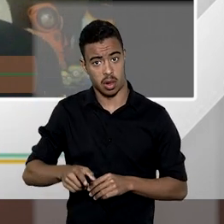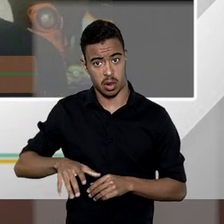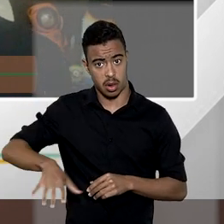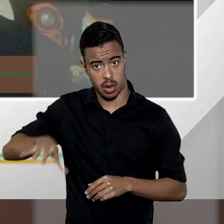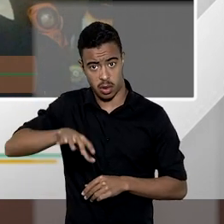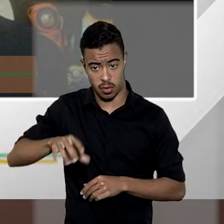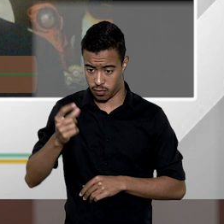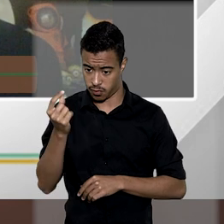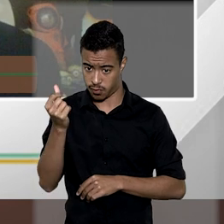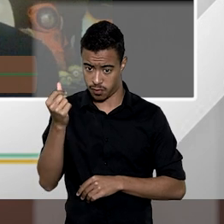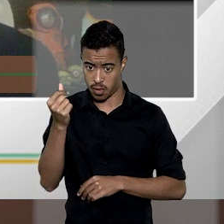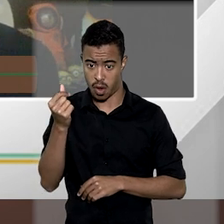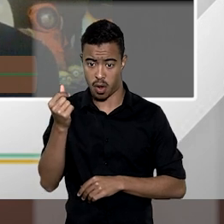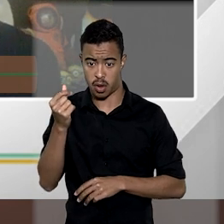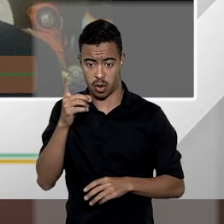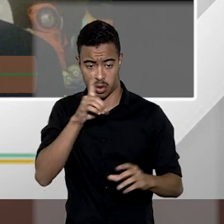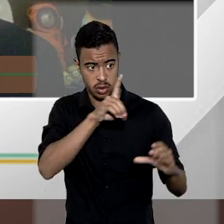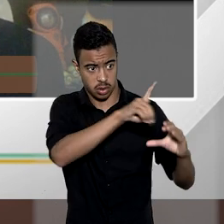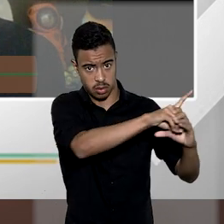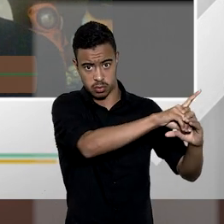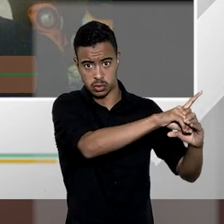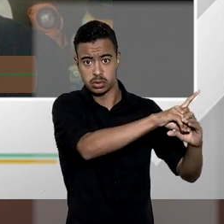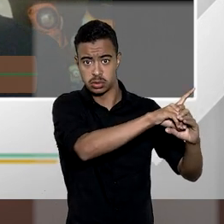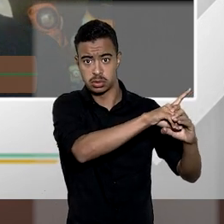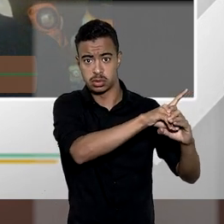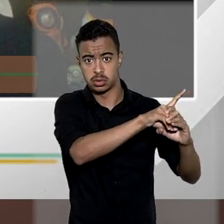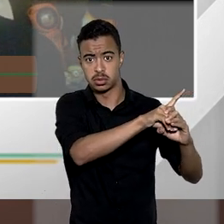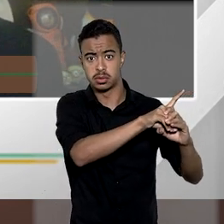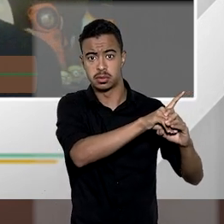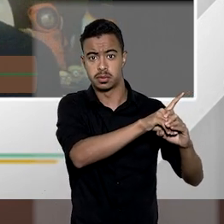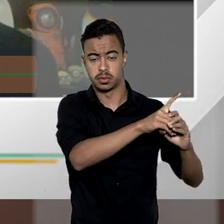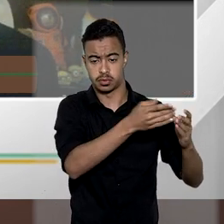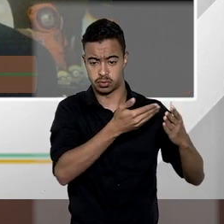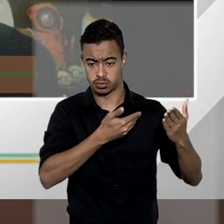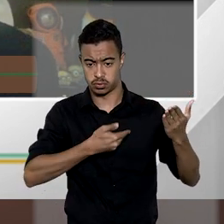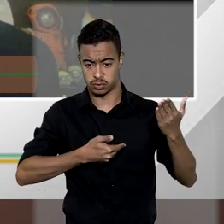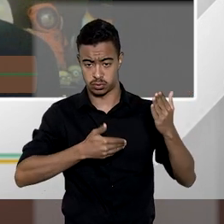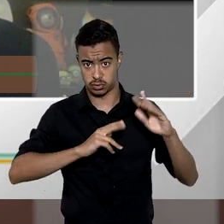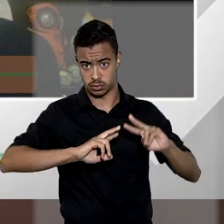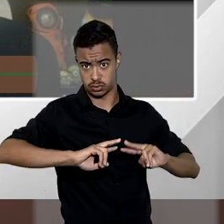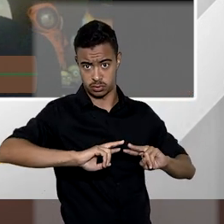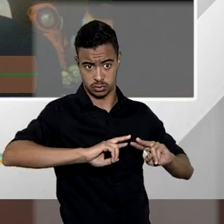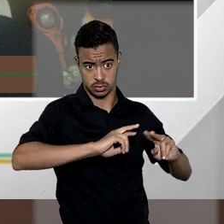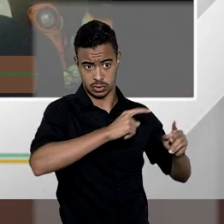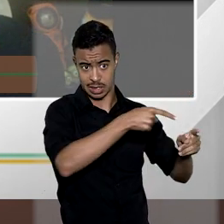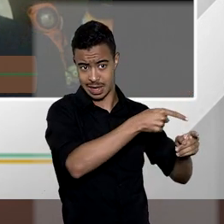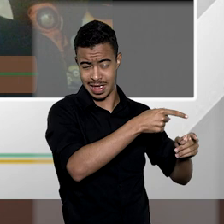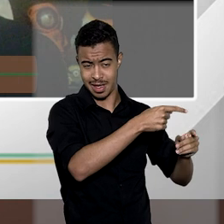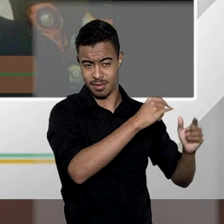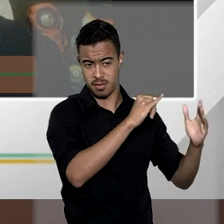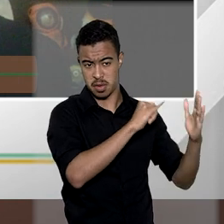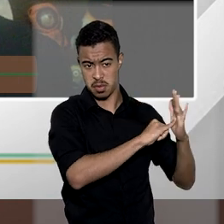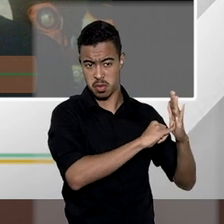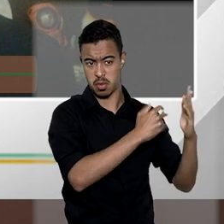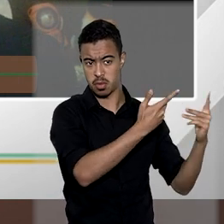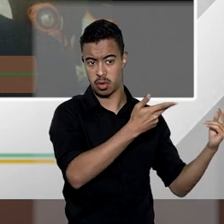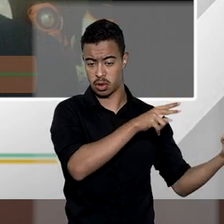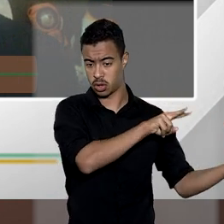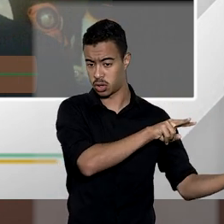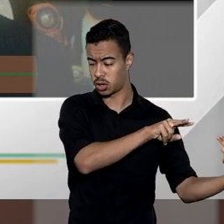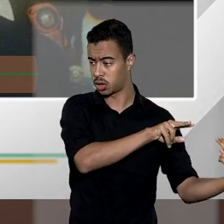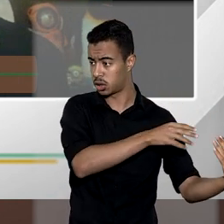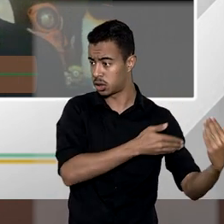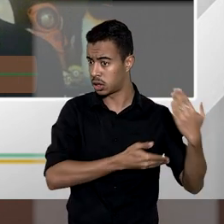nesses casos o valor seja depositado transferido portanto o bem para a esfera do domínio